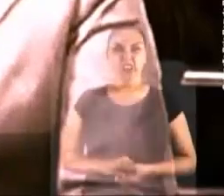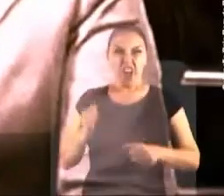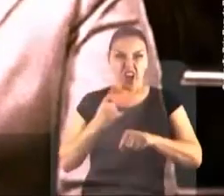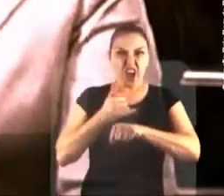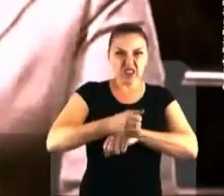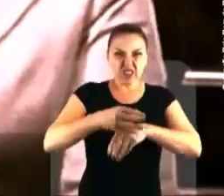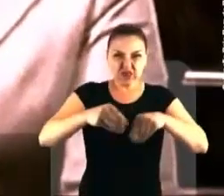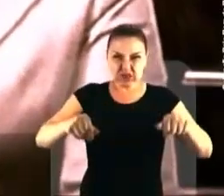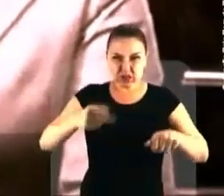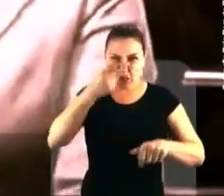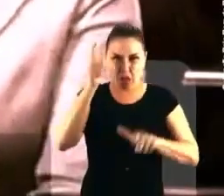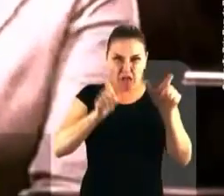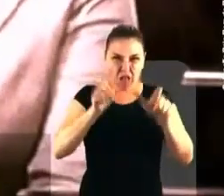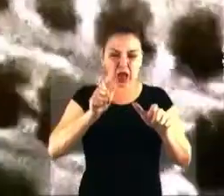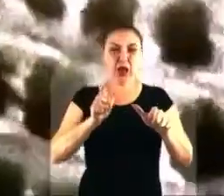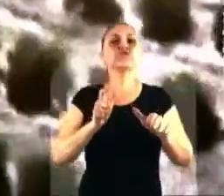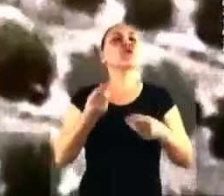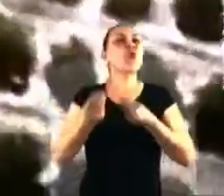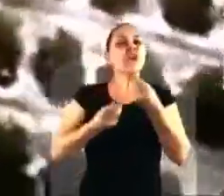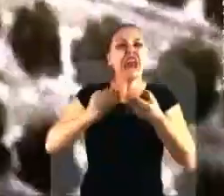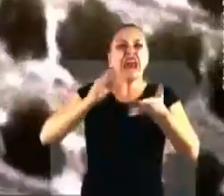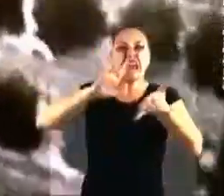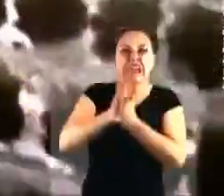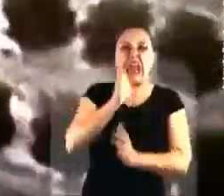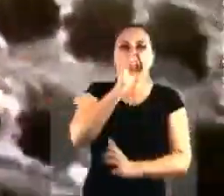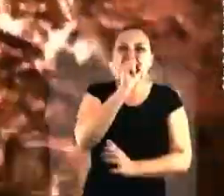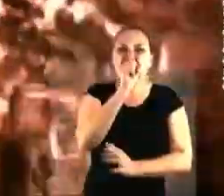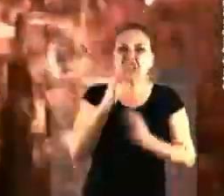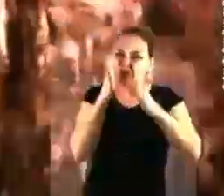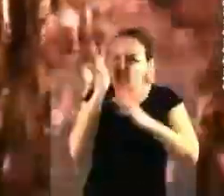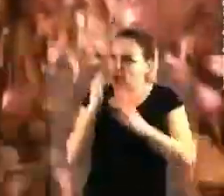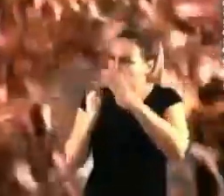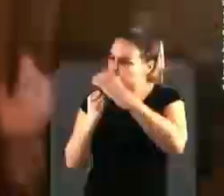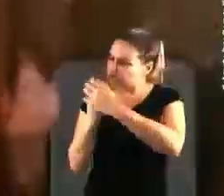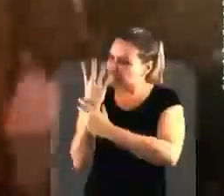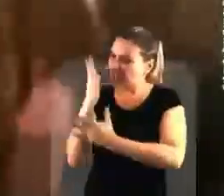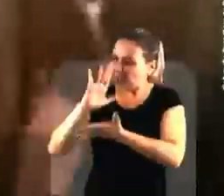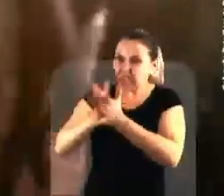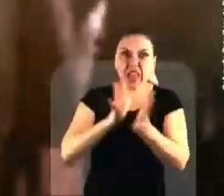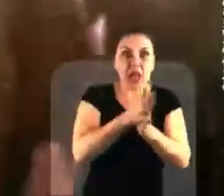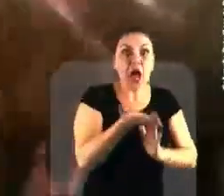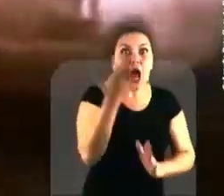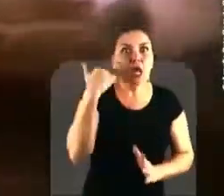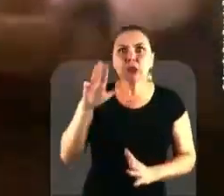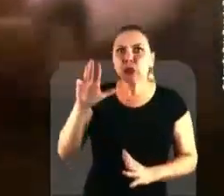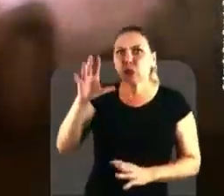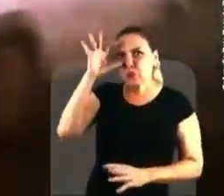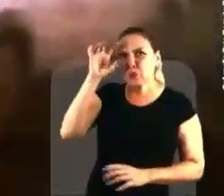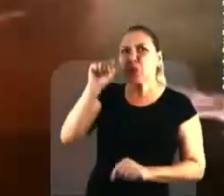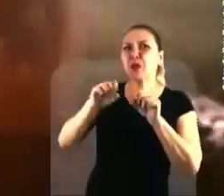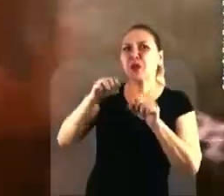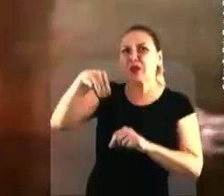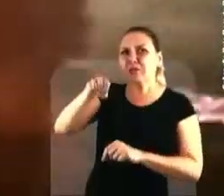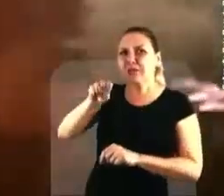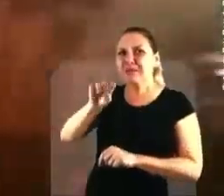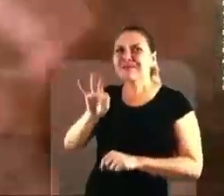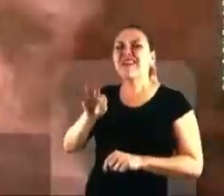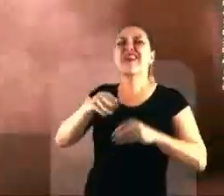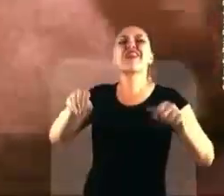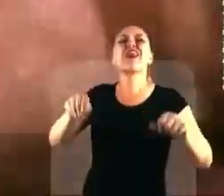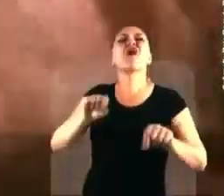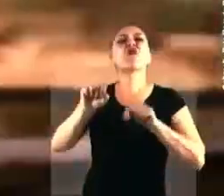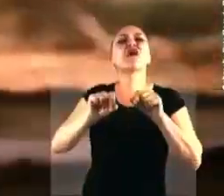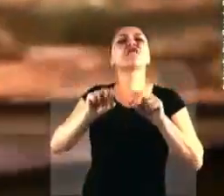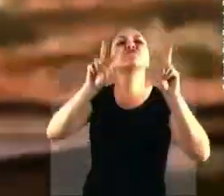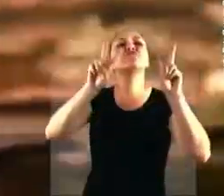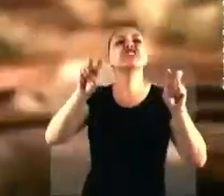Invasores do movimento dos sem terra destruíram milhares de pés de laranja. Antes no governo Lula e Dilma, o MST fazia da